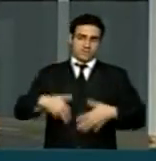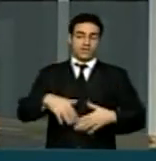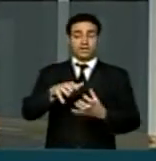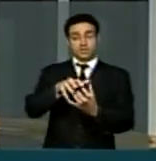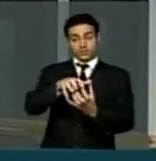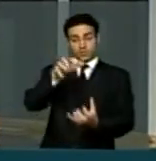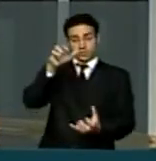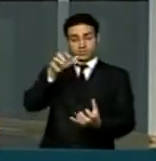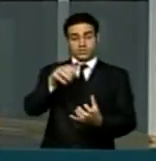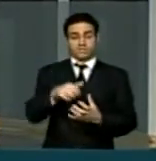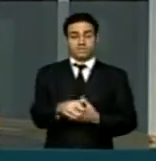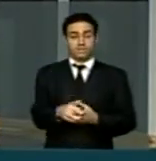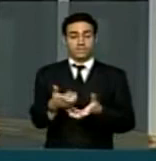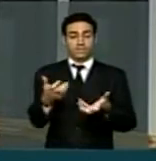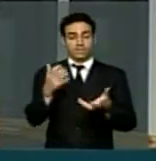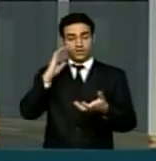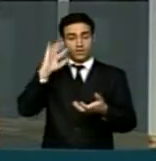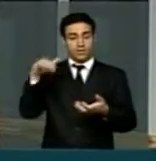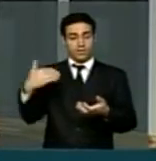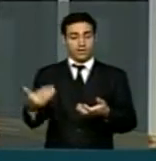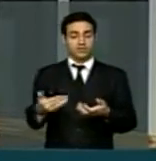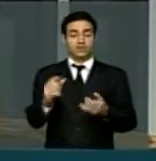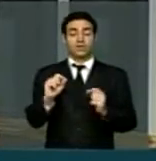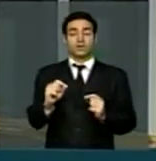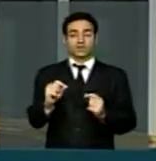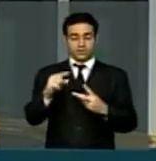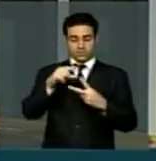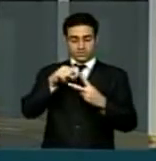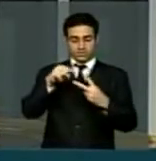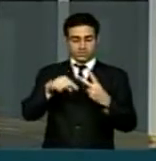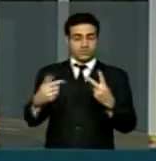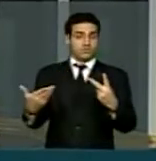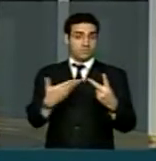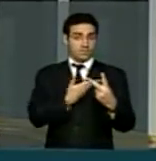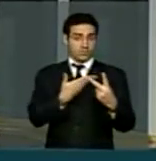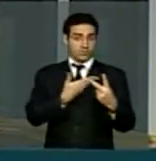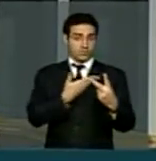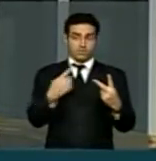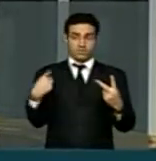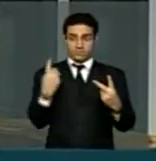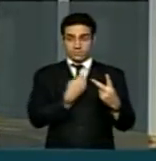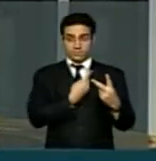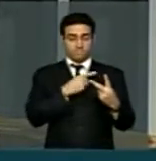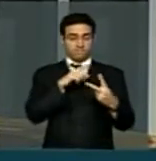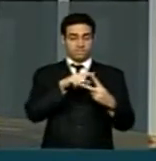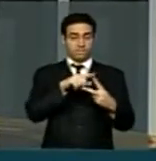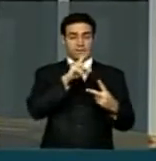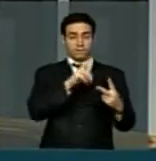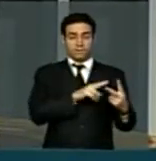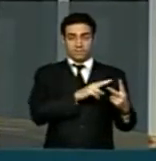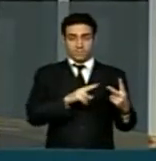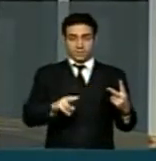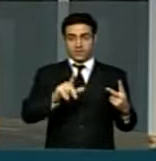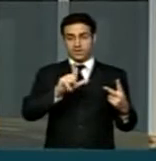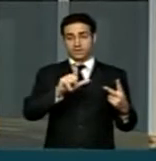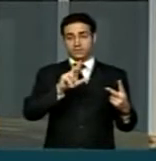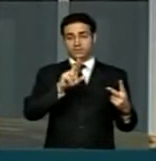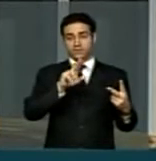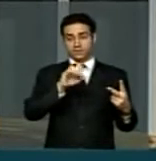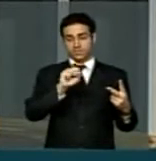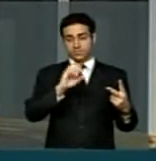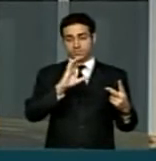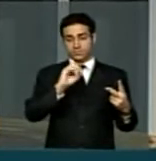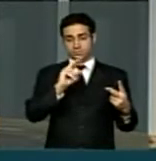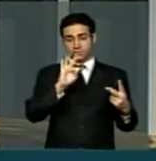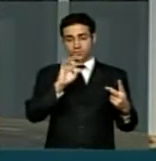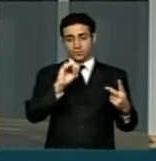queria homenagear aqui dois grandes colegas nossos, o nosso querido padre e também